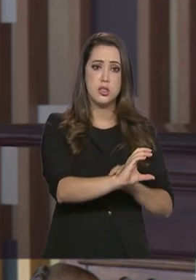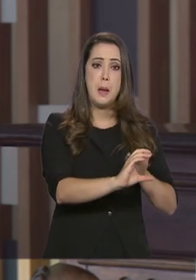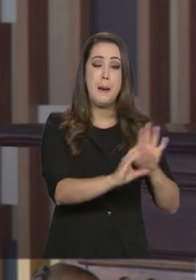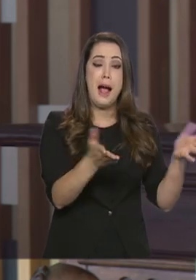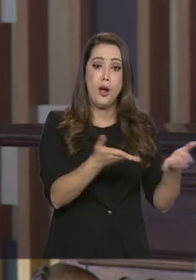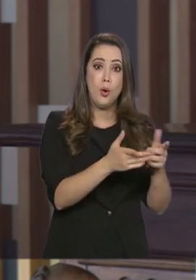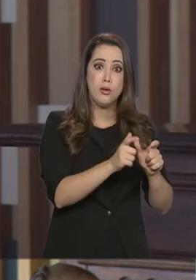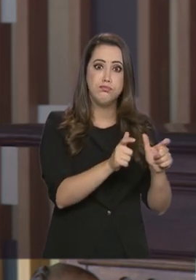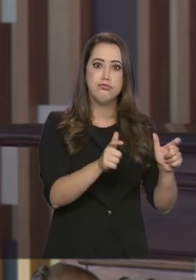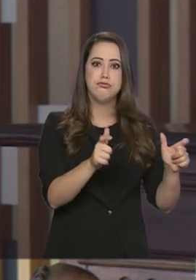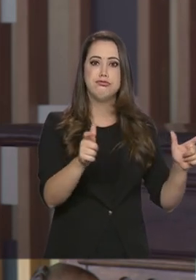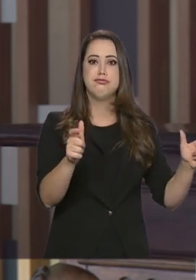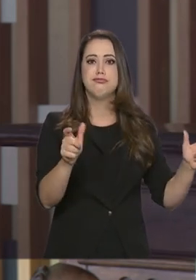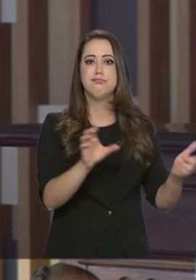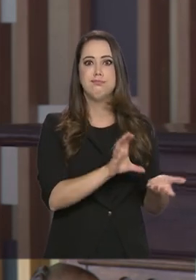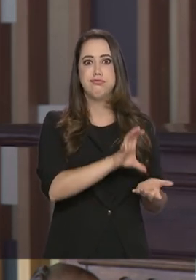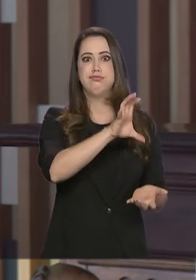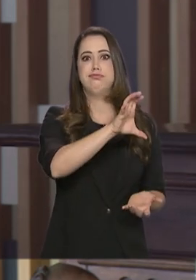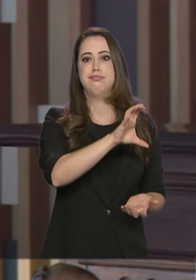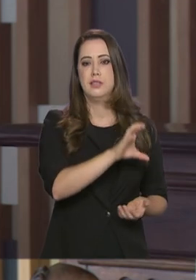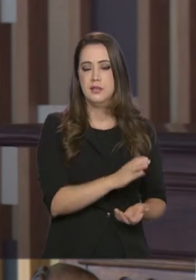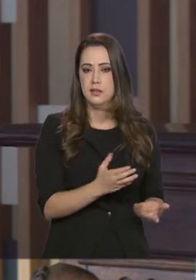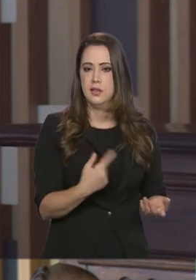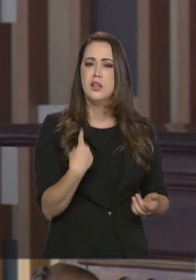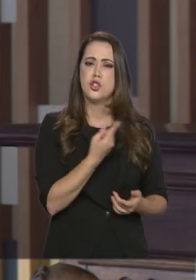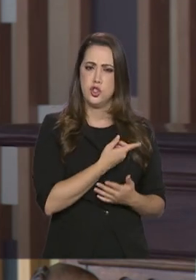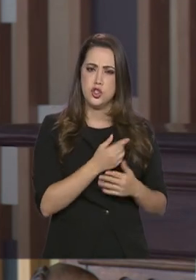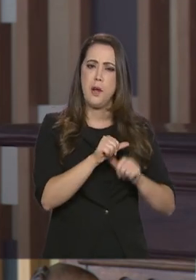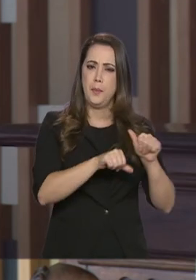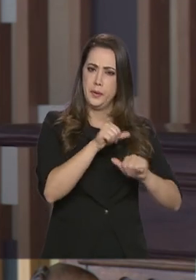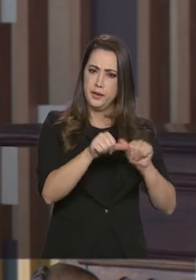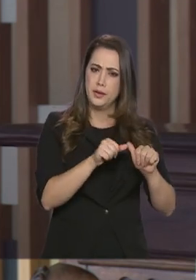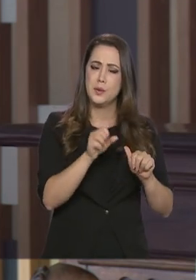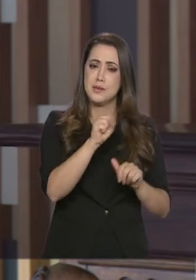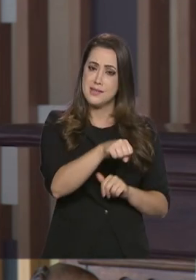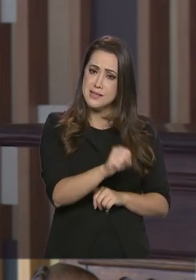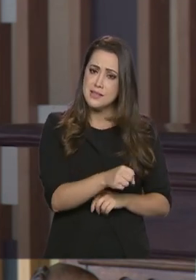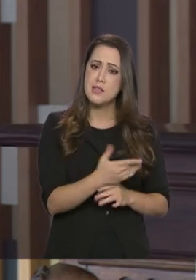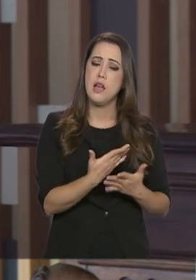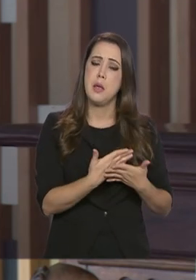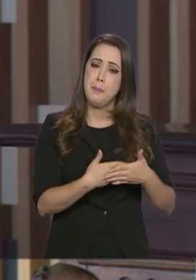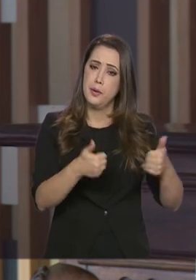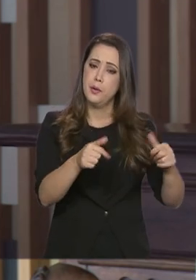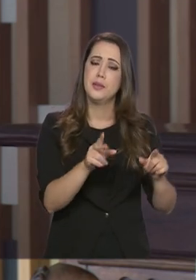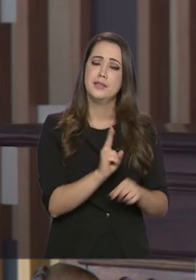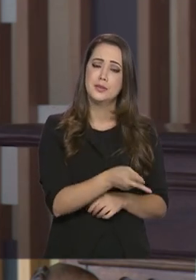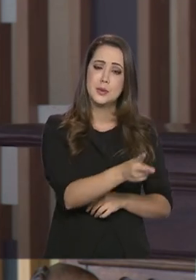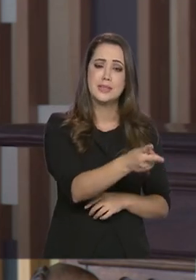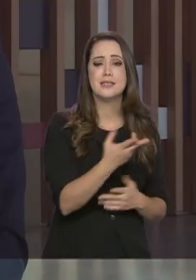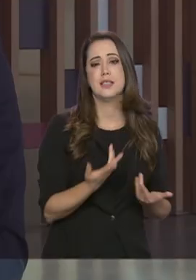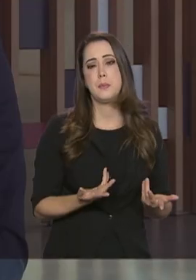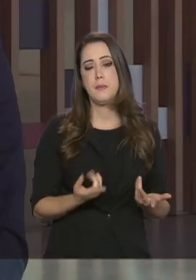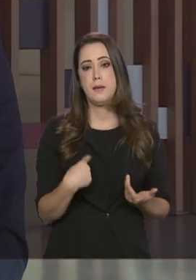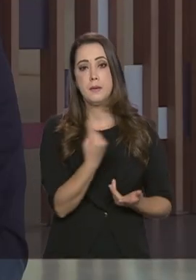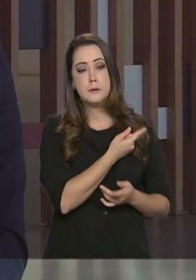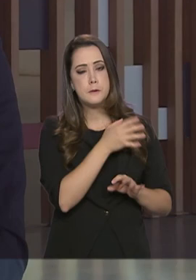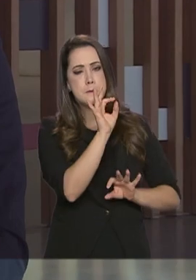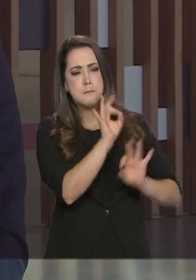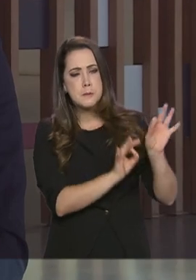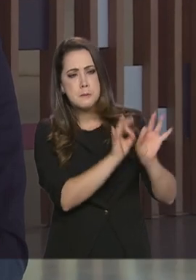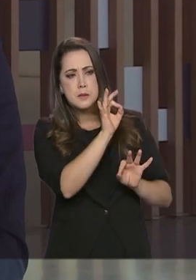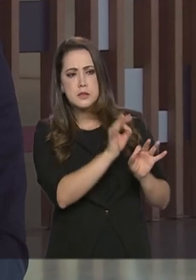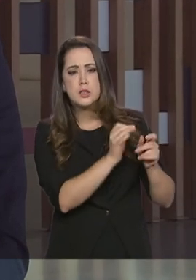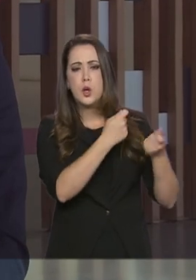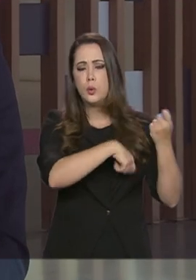Acho que nós temos uma mudança quantitativa, mas também qualitativa. Acho que é muito importante. Da nossa estrutura econômica, da nossa